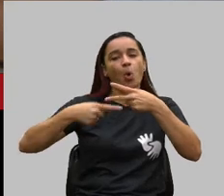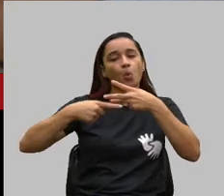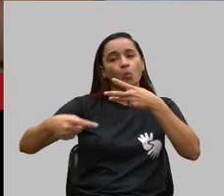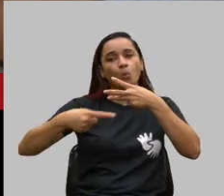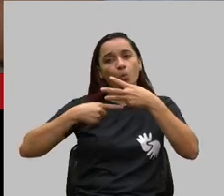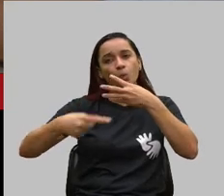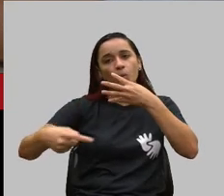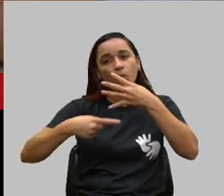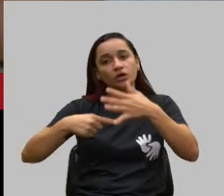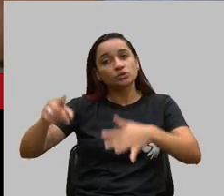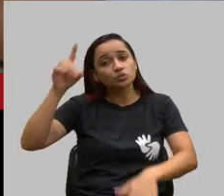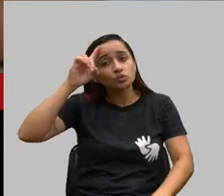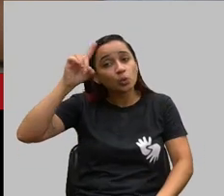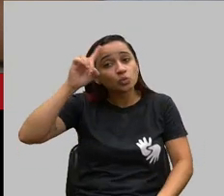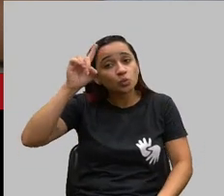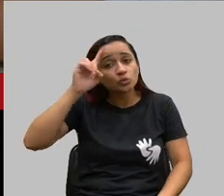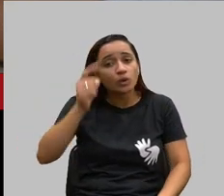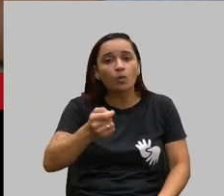é diário, praticamente.